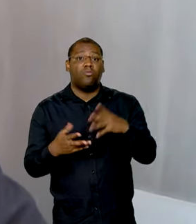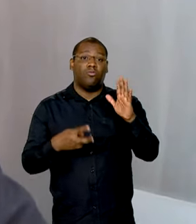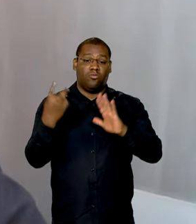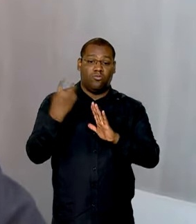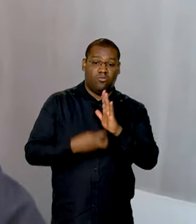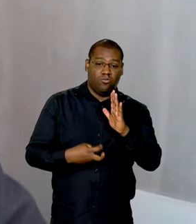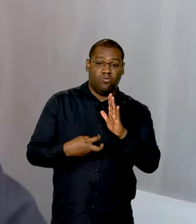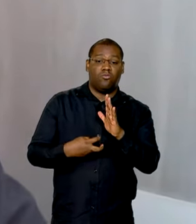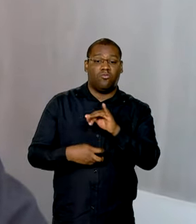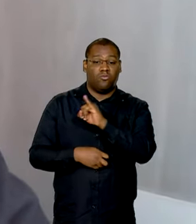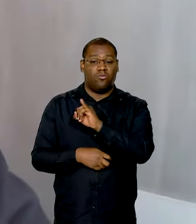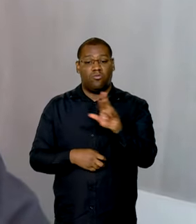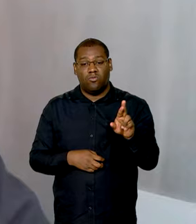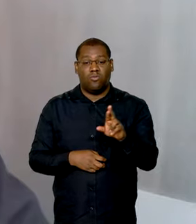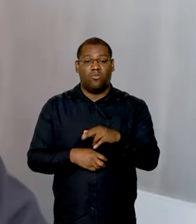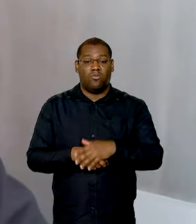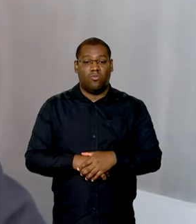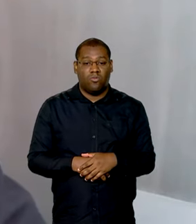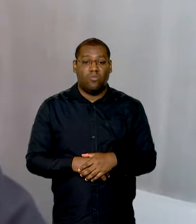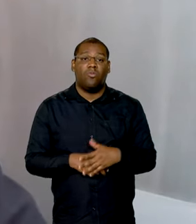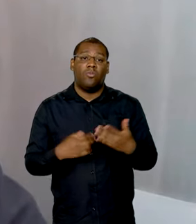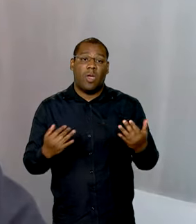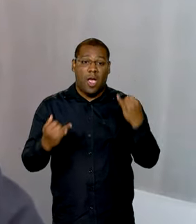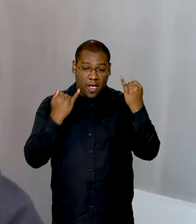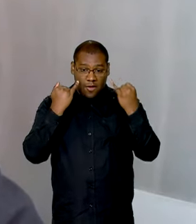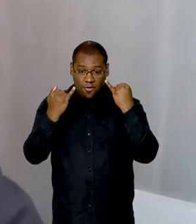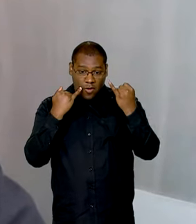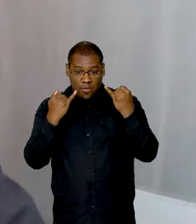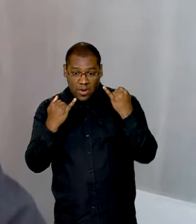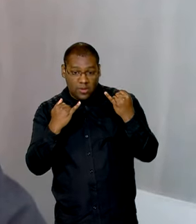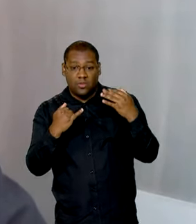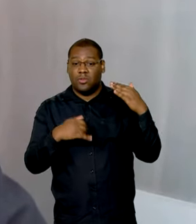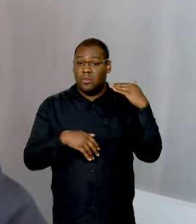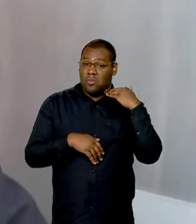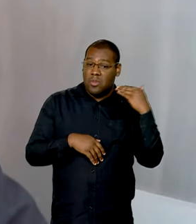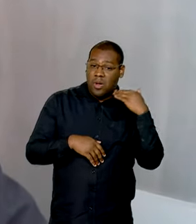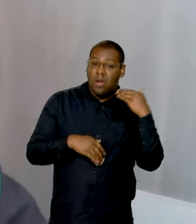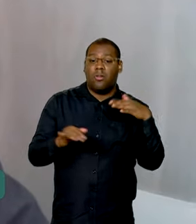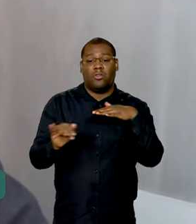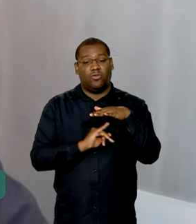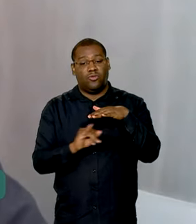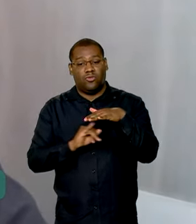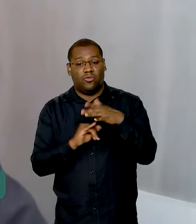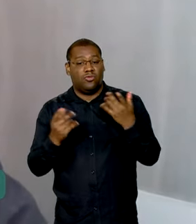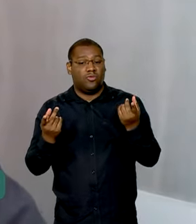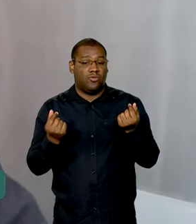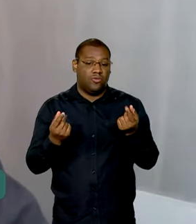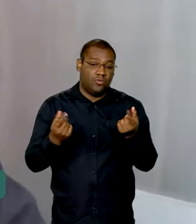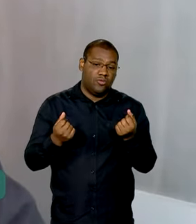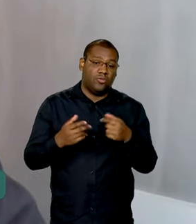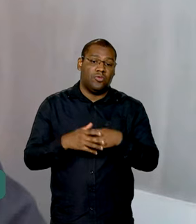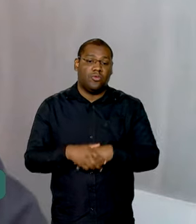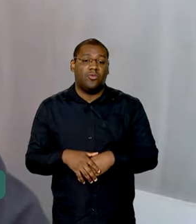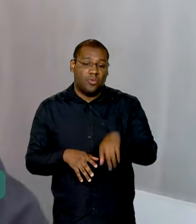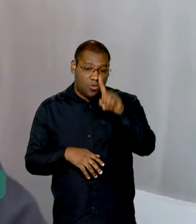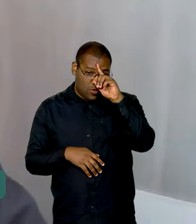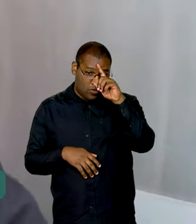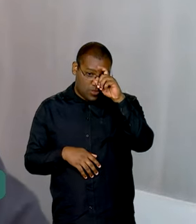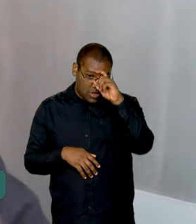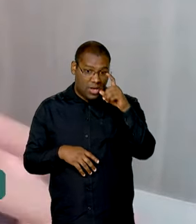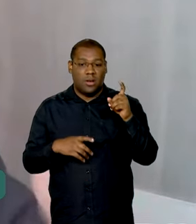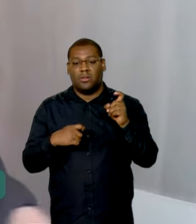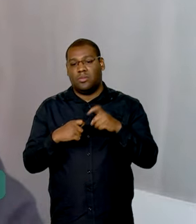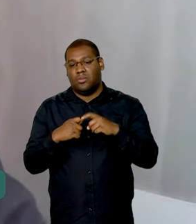para a Receita Federal dos bancos, das instituições financeiras, das fontes pagadoras, dos hospitais, dos